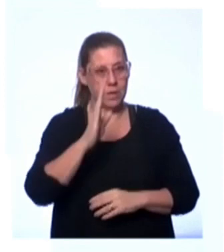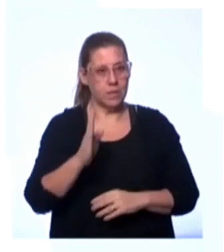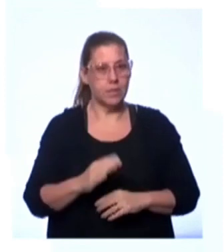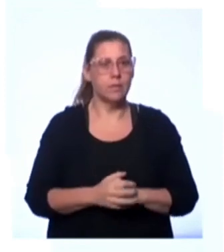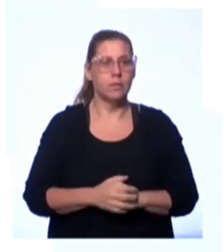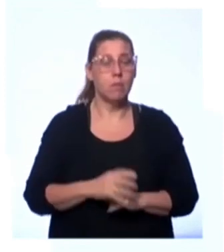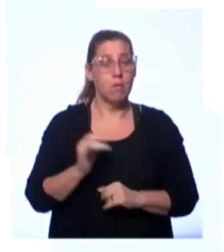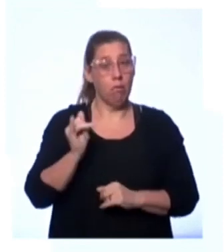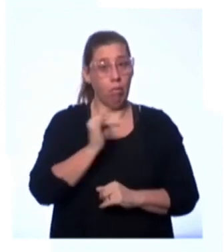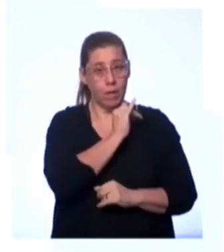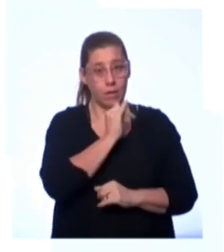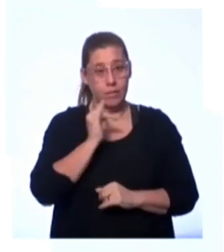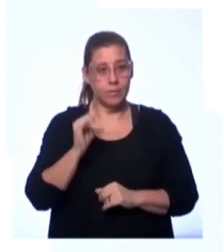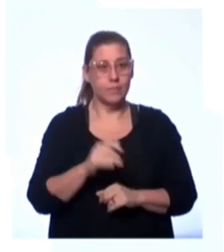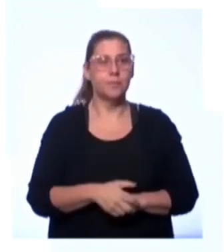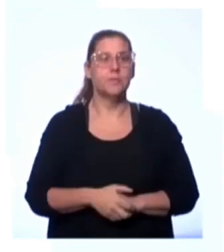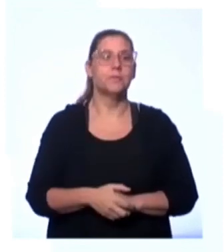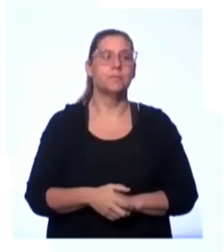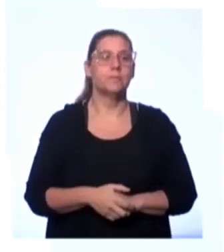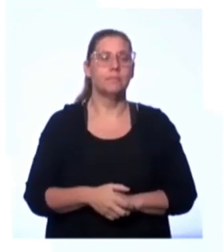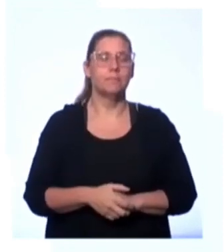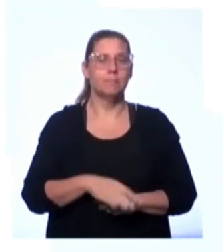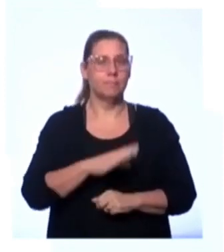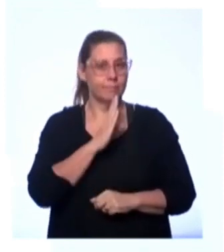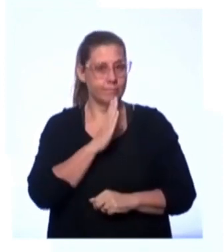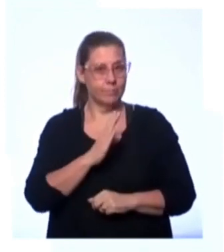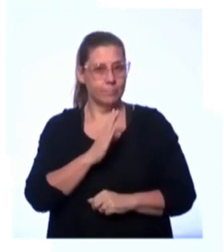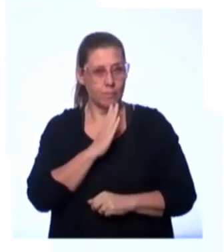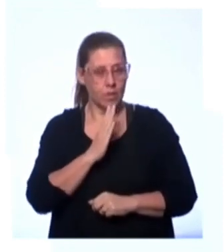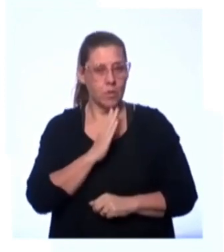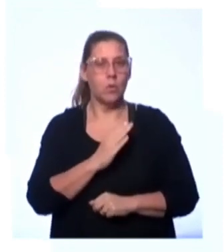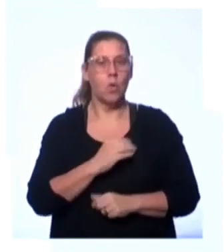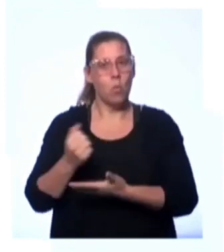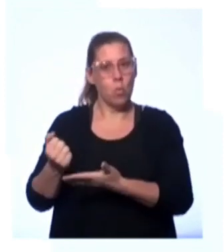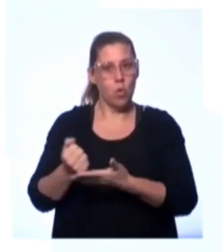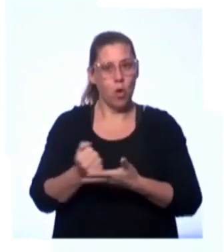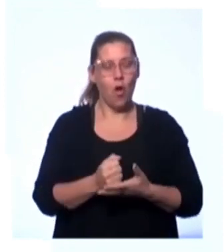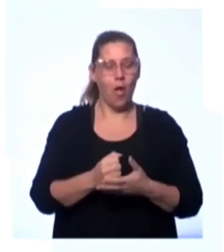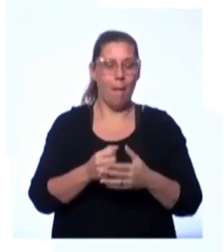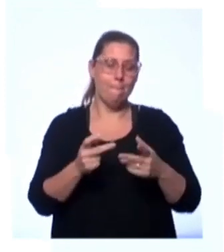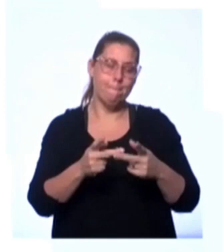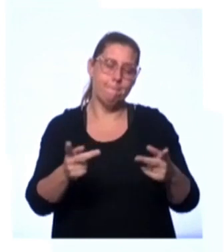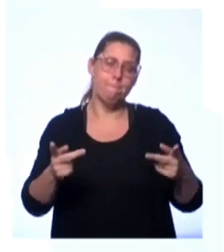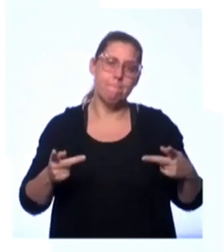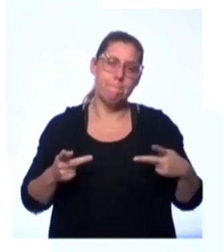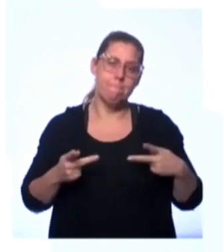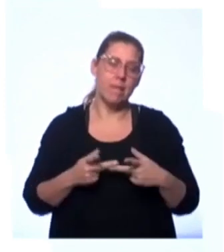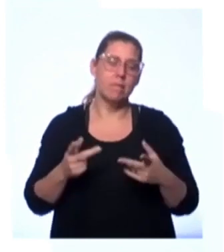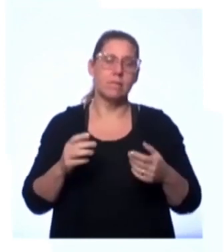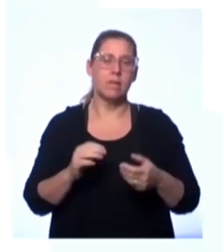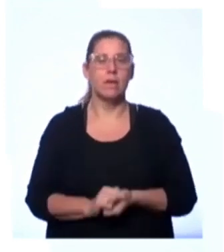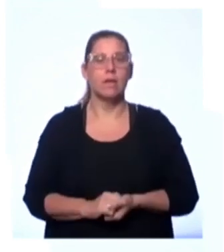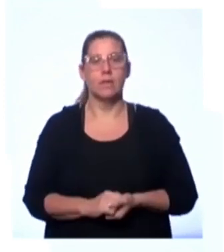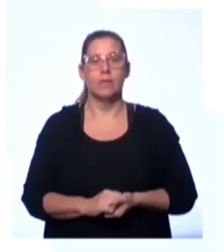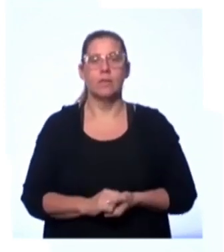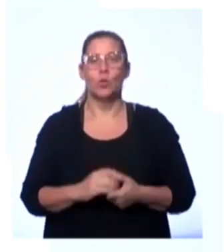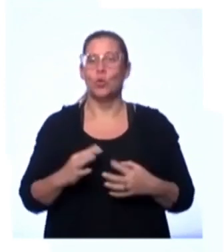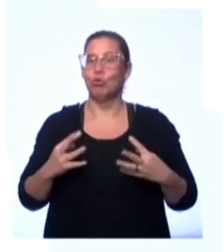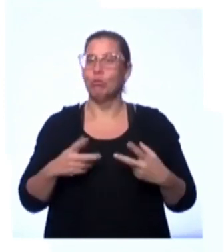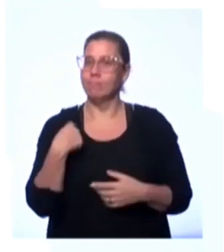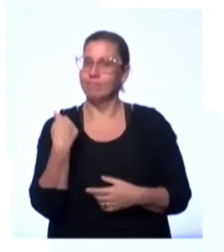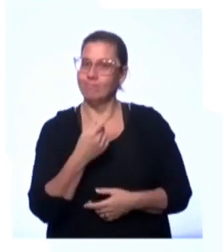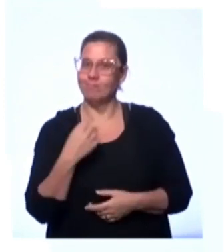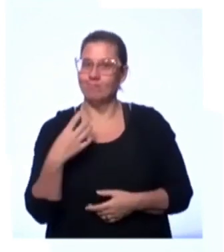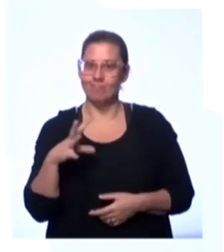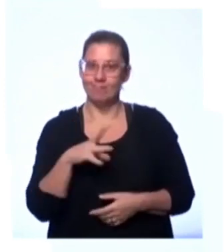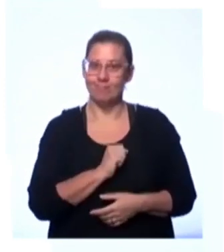os italianos, que são conhecidos por ter trazido a pizza e tantos pratos italianos que nós gostamos,